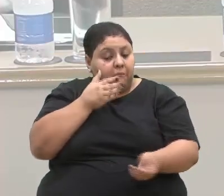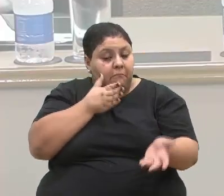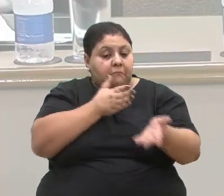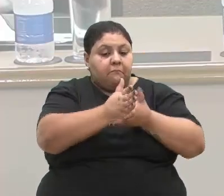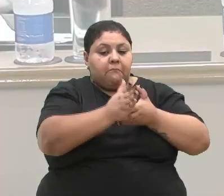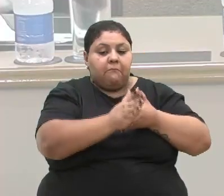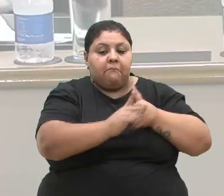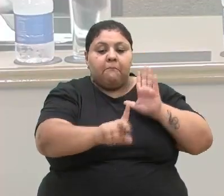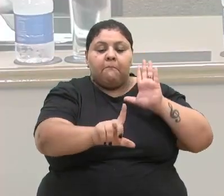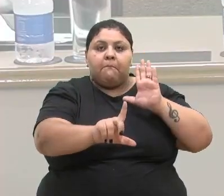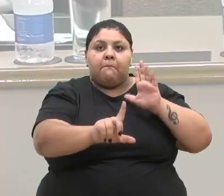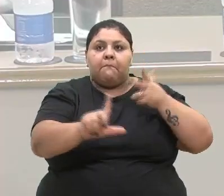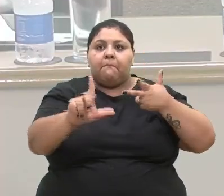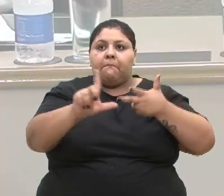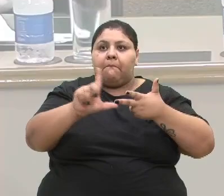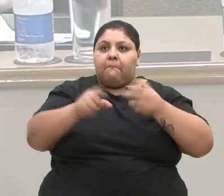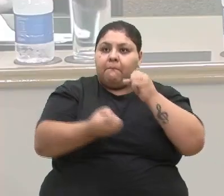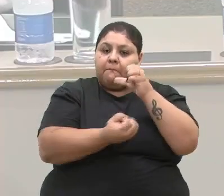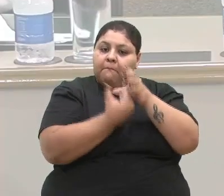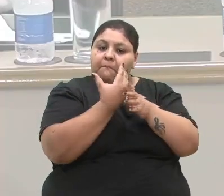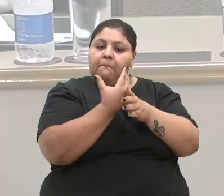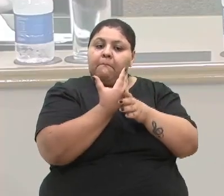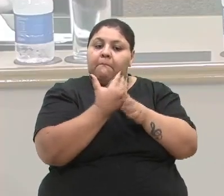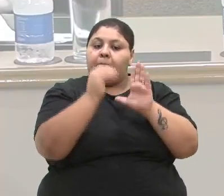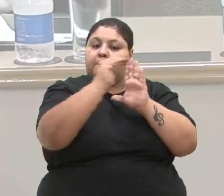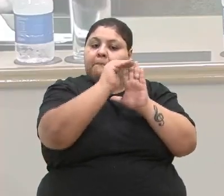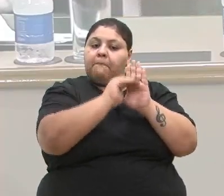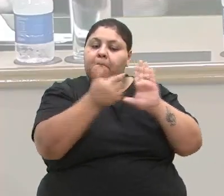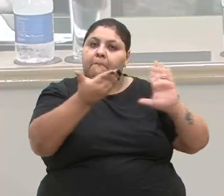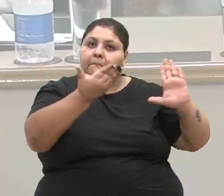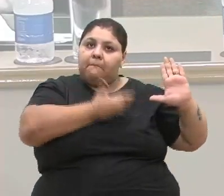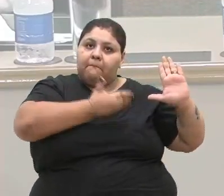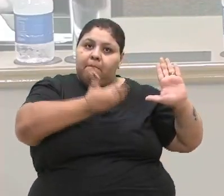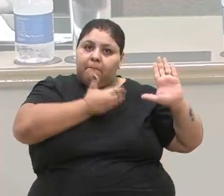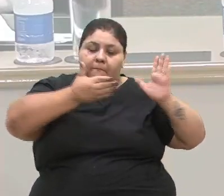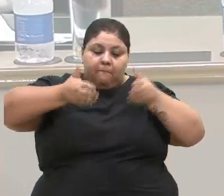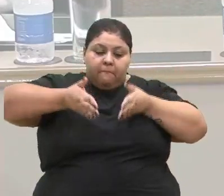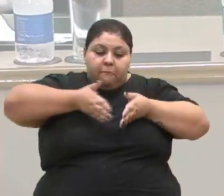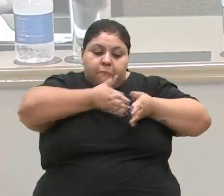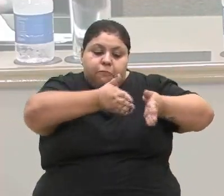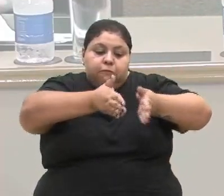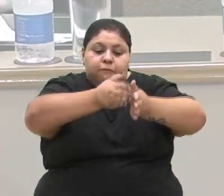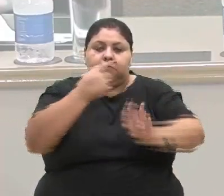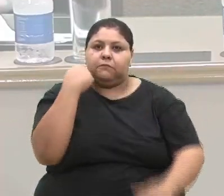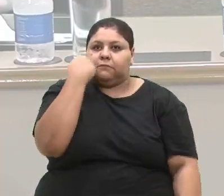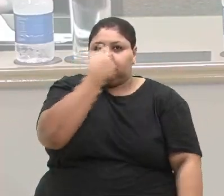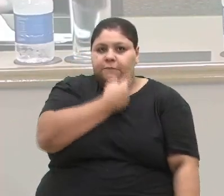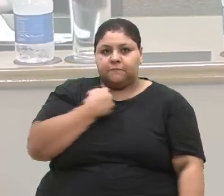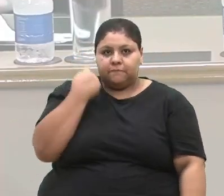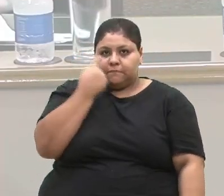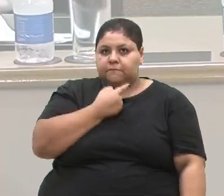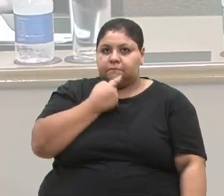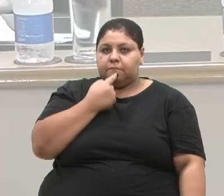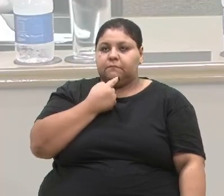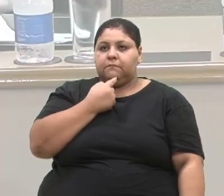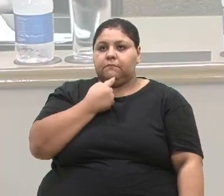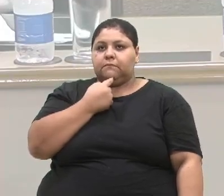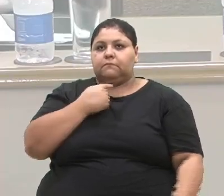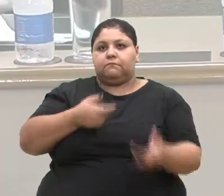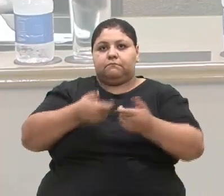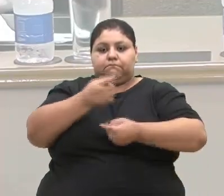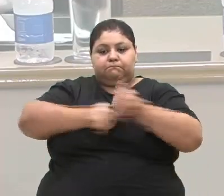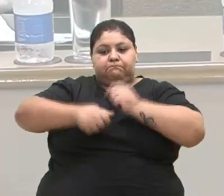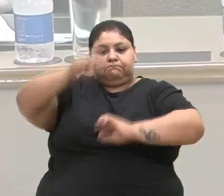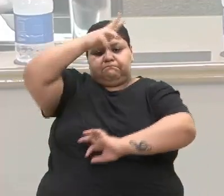legislativa para instituir o programa Amigos do Roteiro Caminhos do Caravajo, no âmbito da Administração